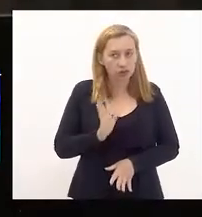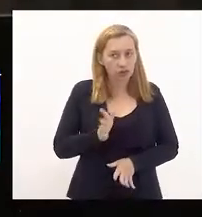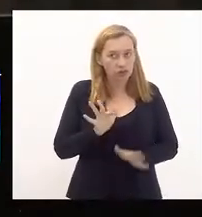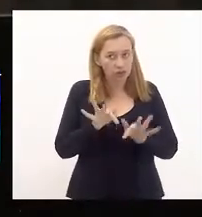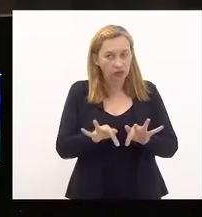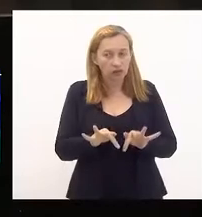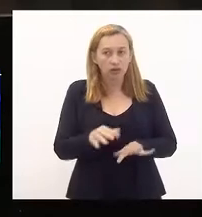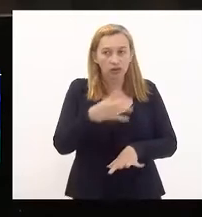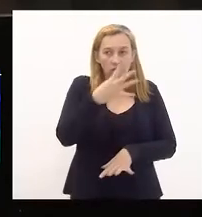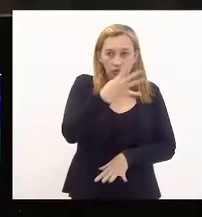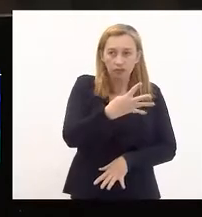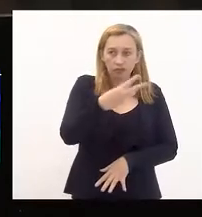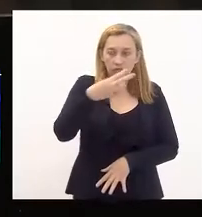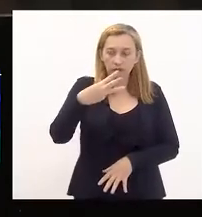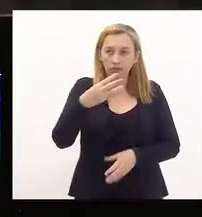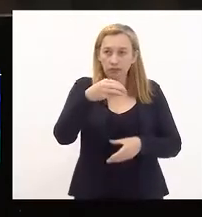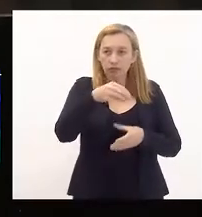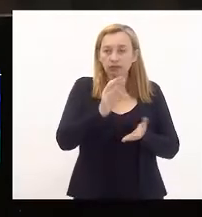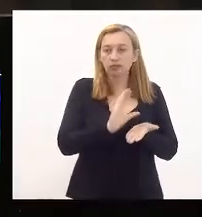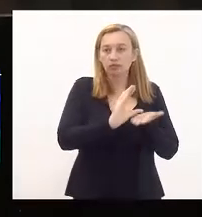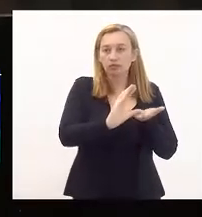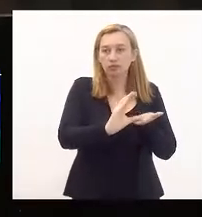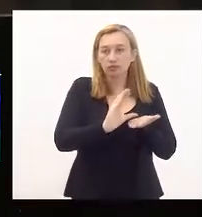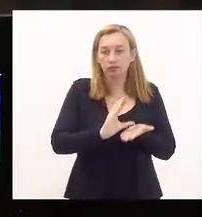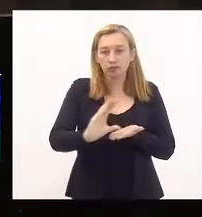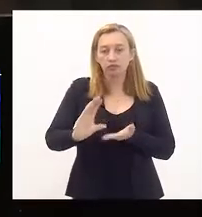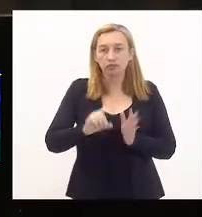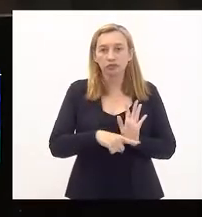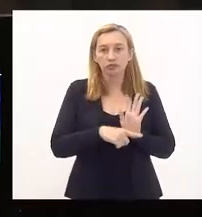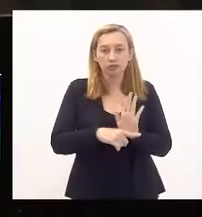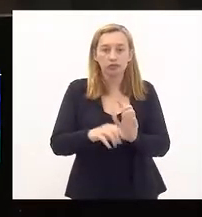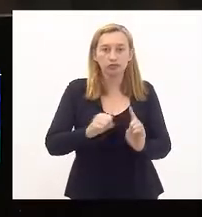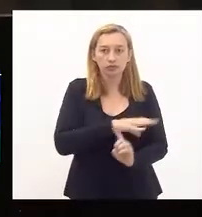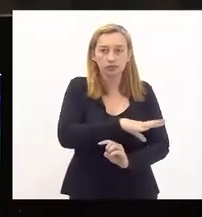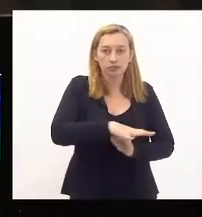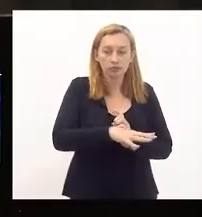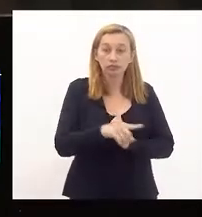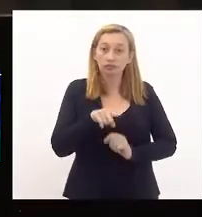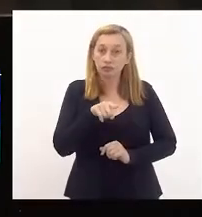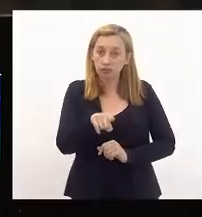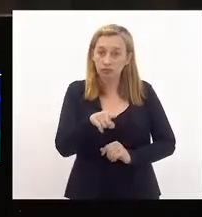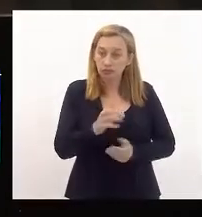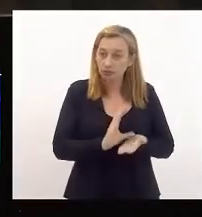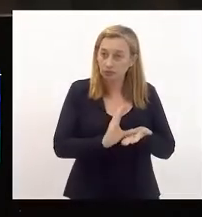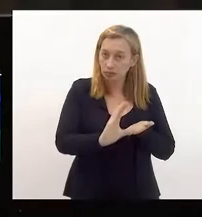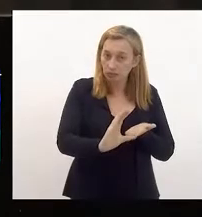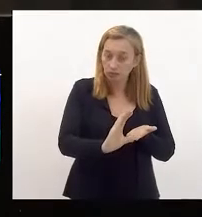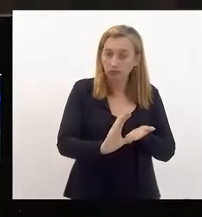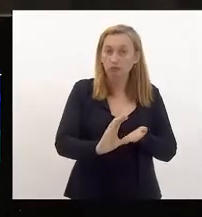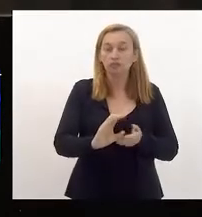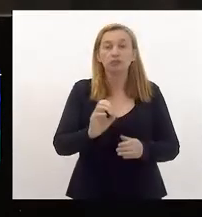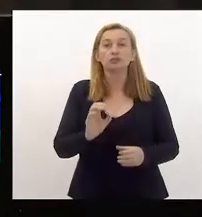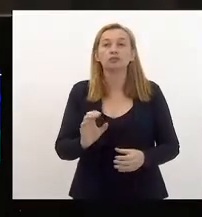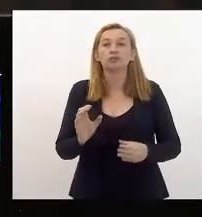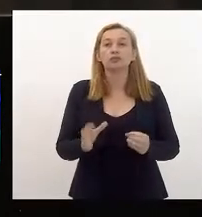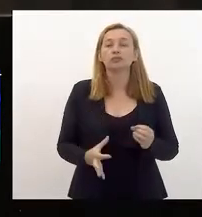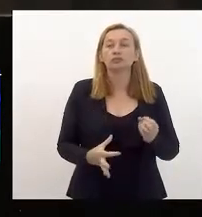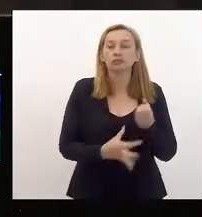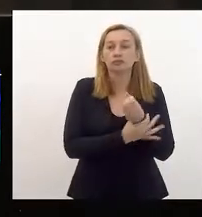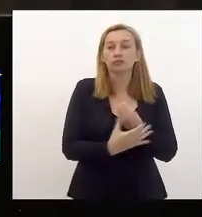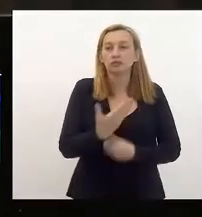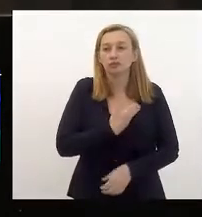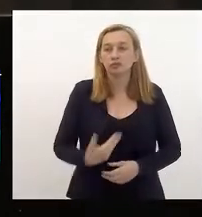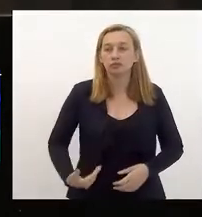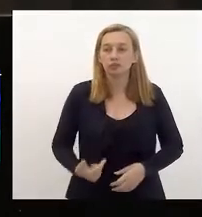Cabem 43 orçamentos da assistência social nesse orçamento para a segurança pública projetado de